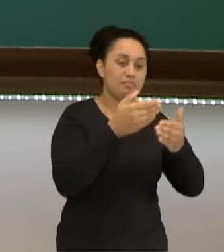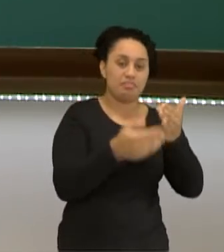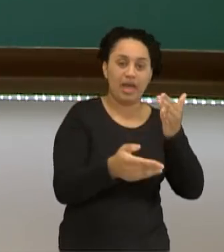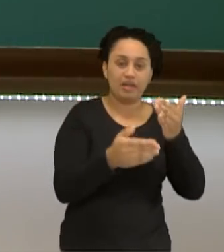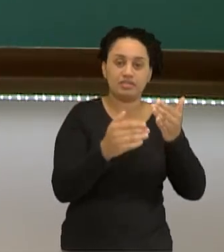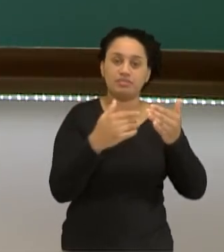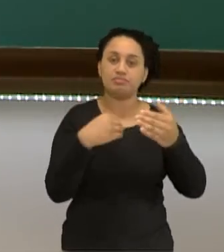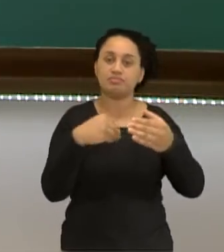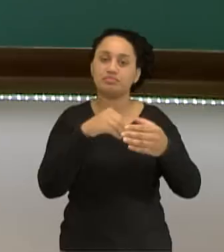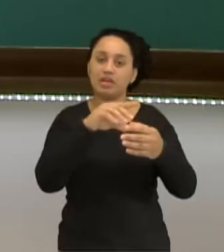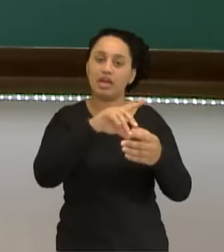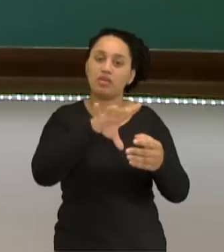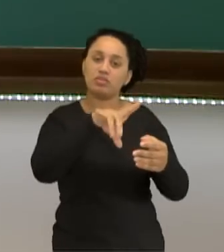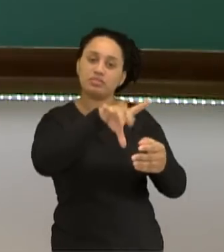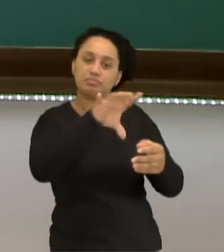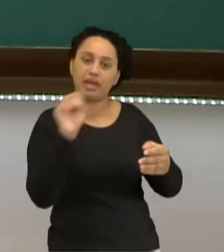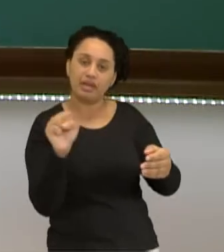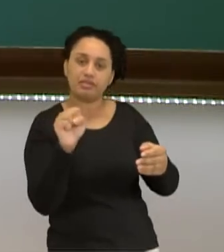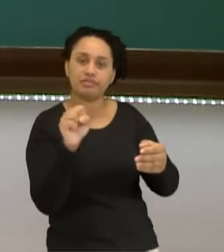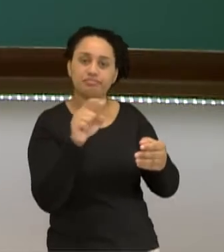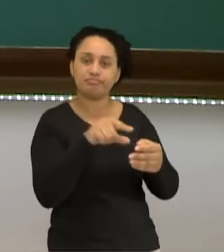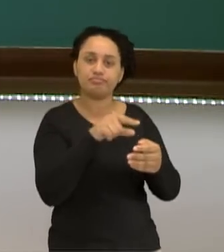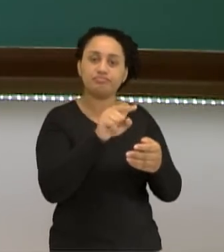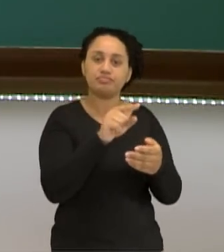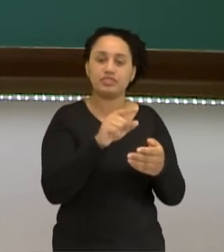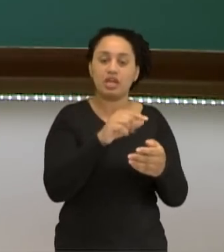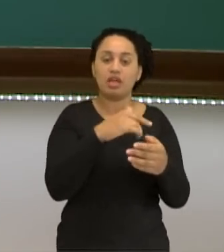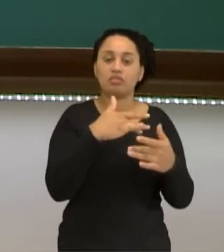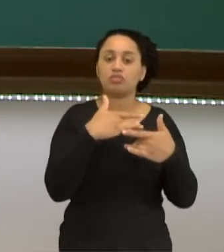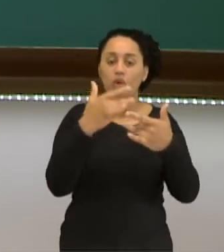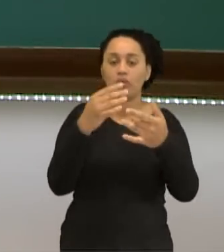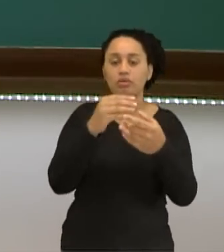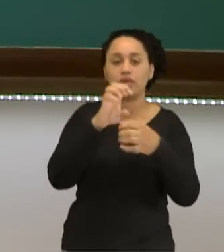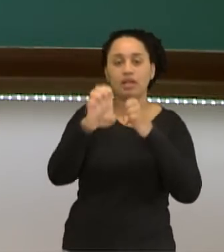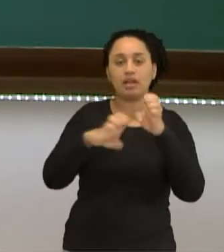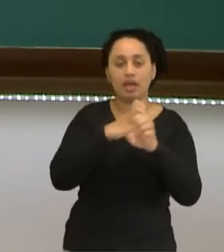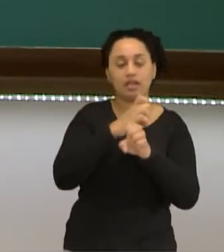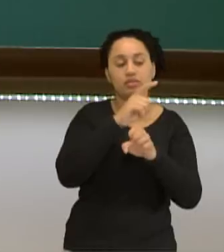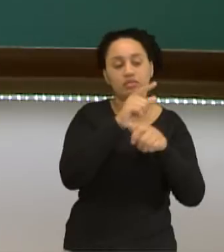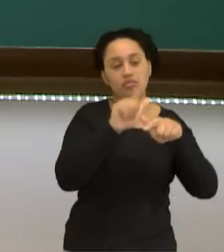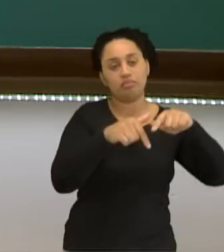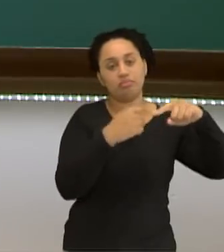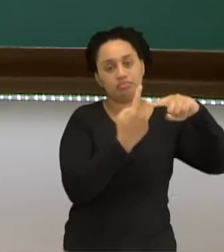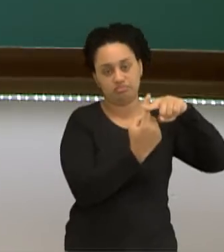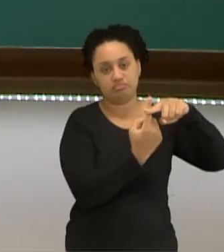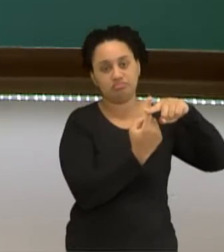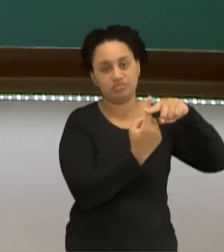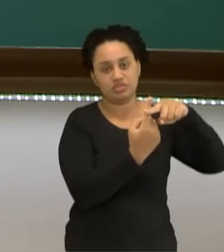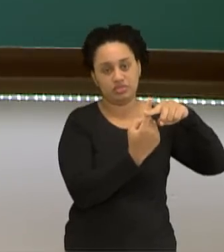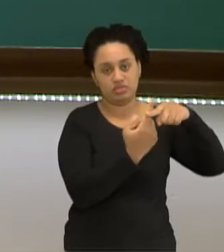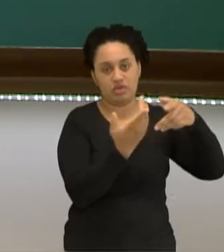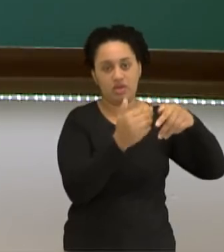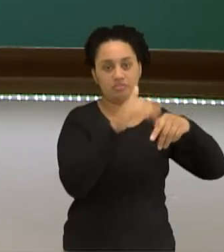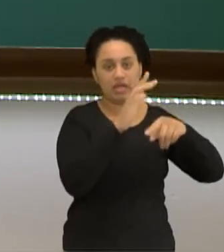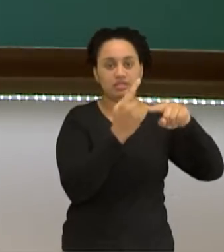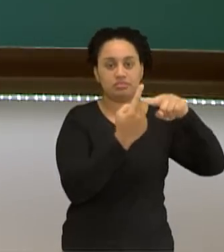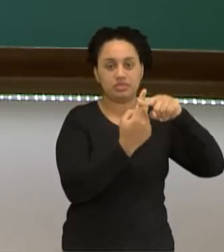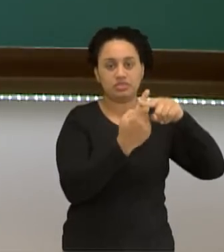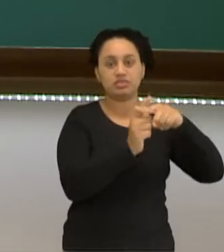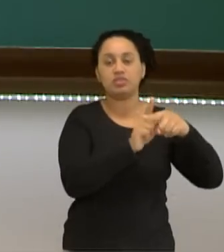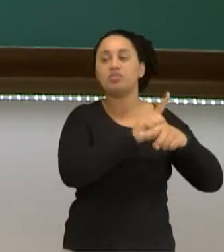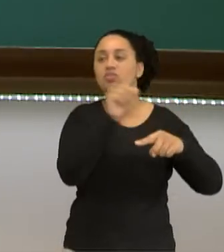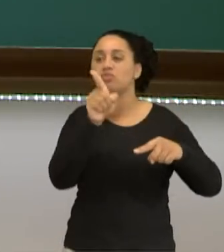que recebem. Os íons que doam elétrons ficaram positivos, porque a carga elétrica é positiva, íon cátion.